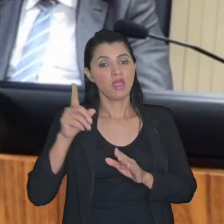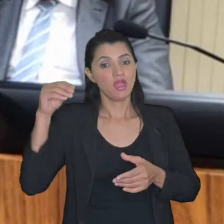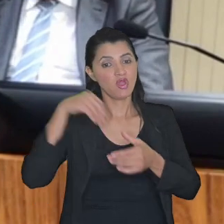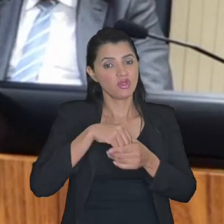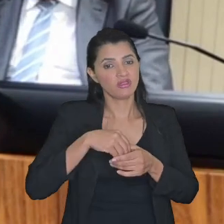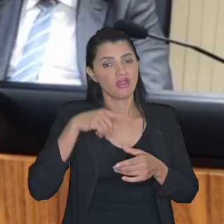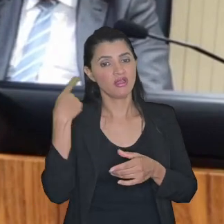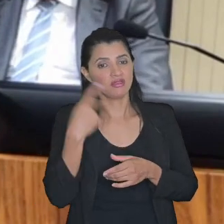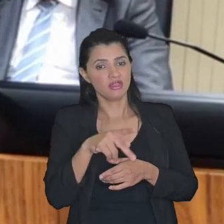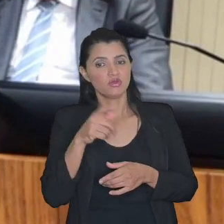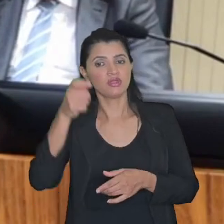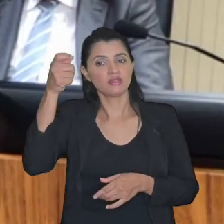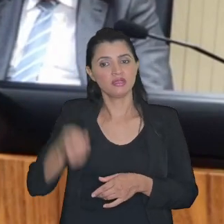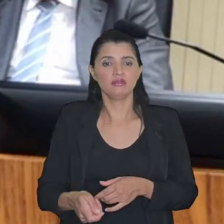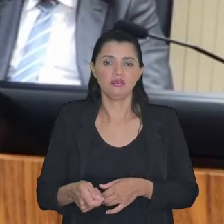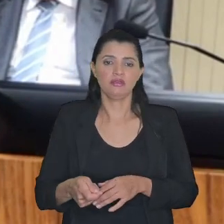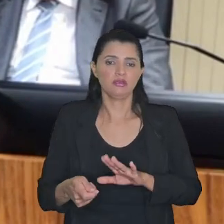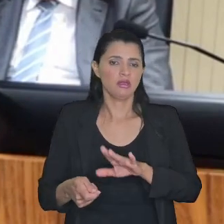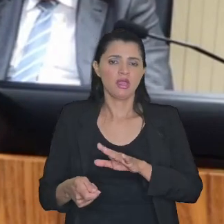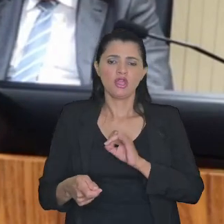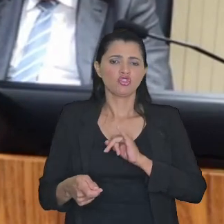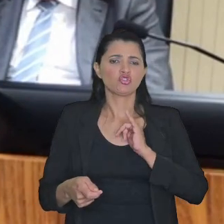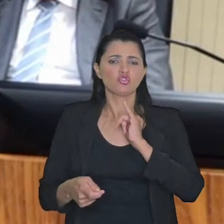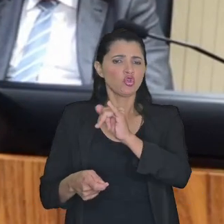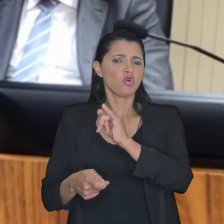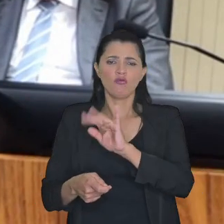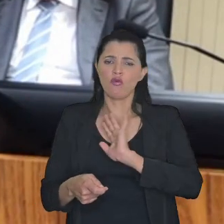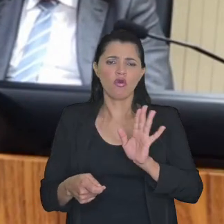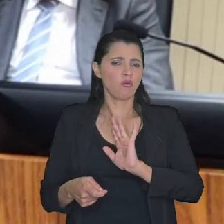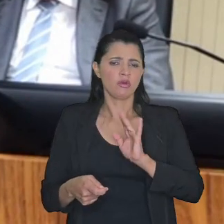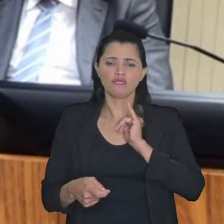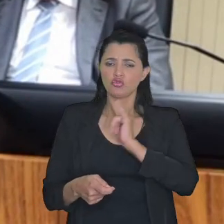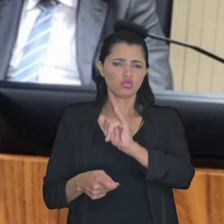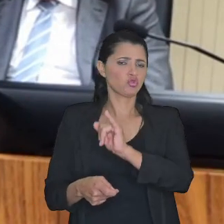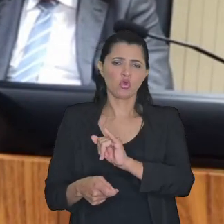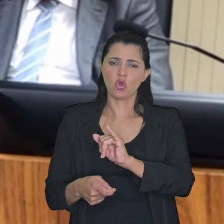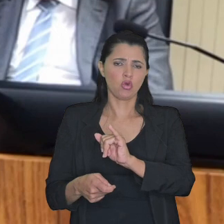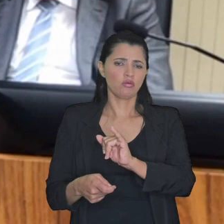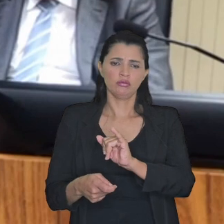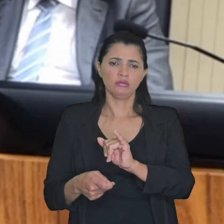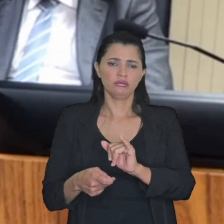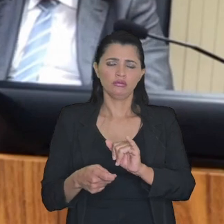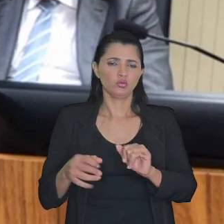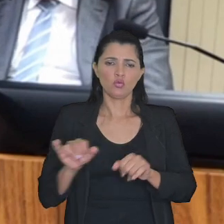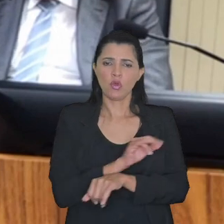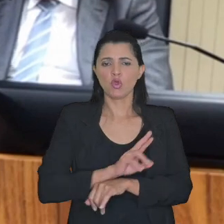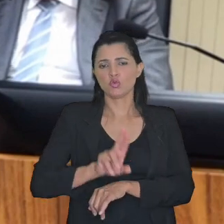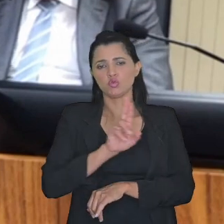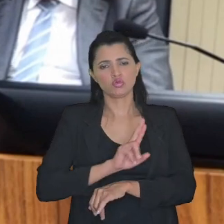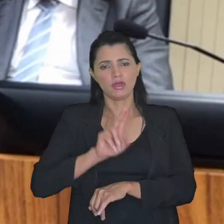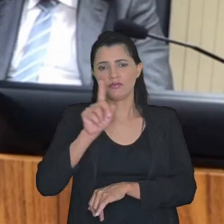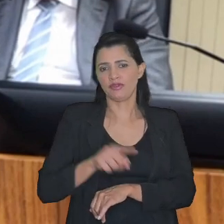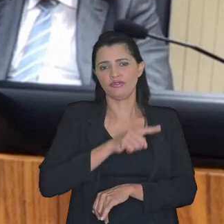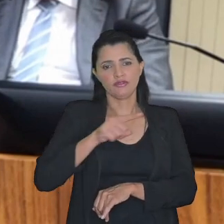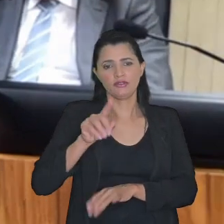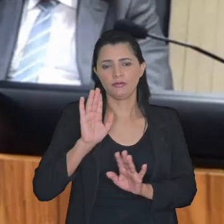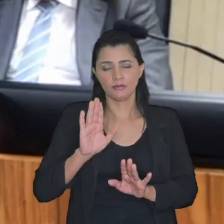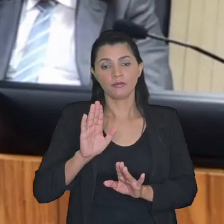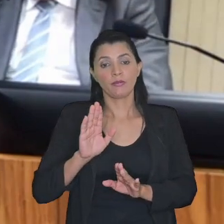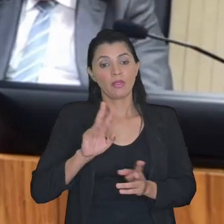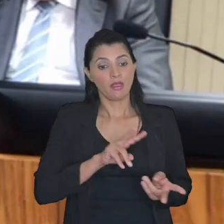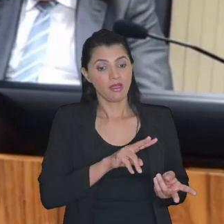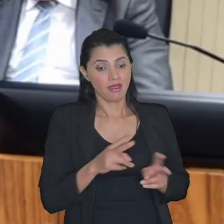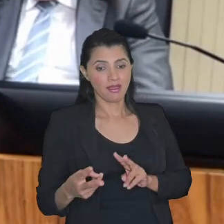preconizado na sentença a sentença é só um veículo introdutor do fato da extinção a